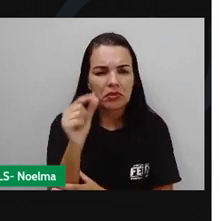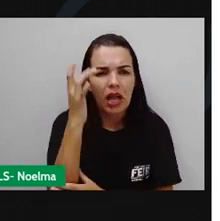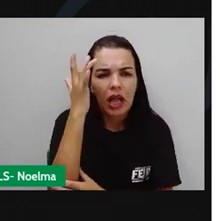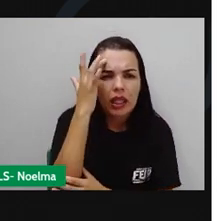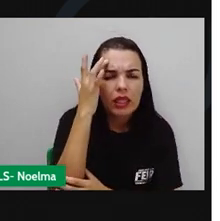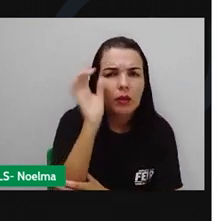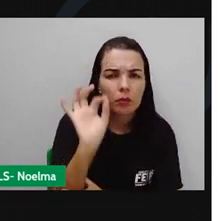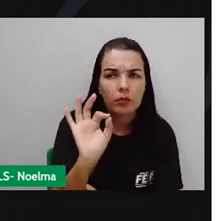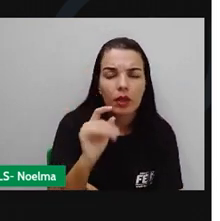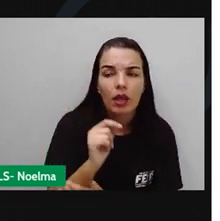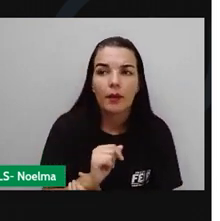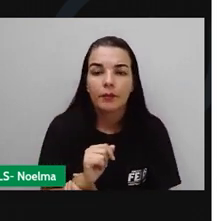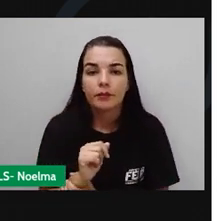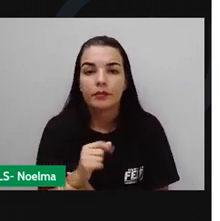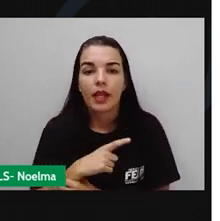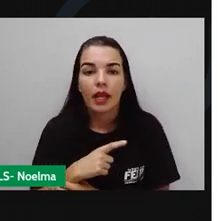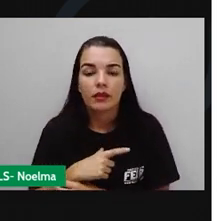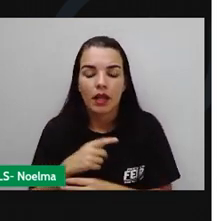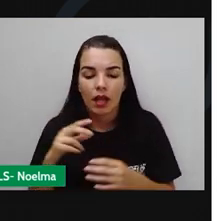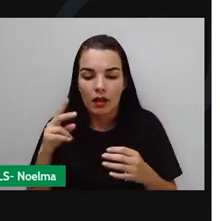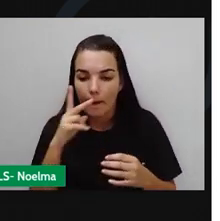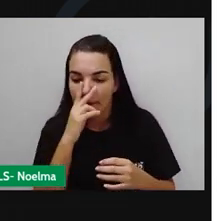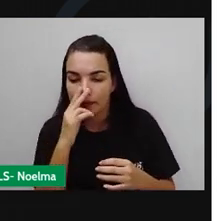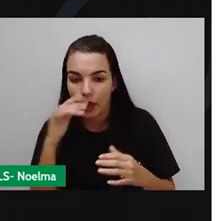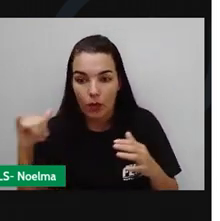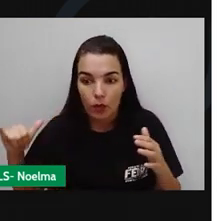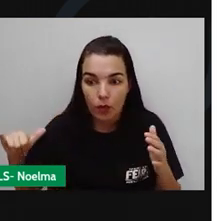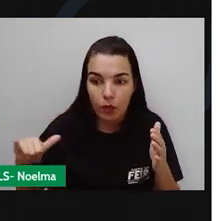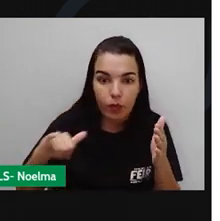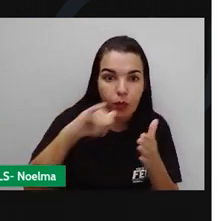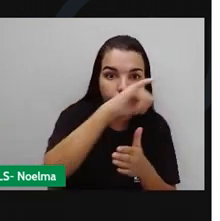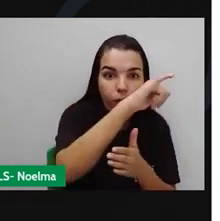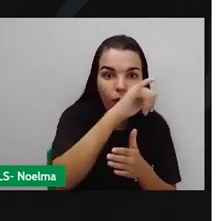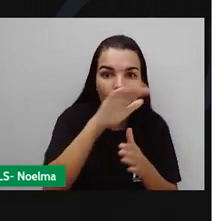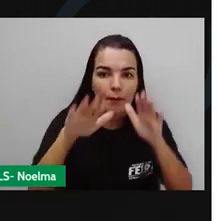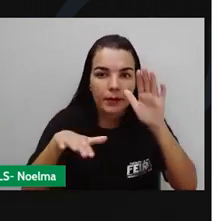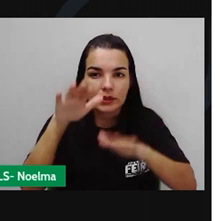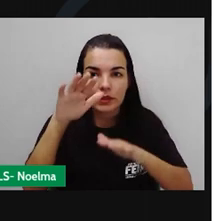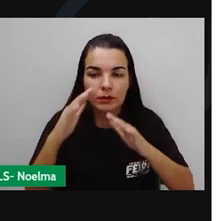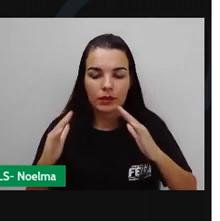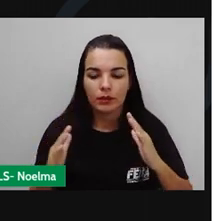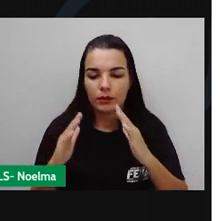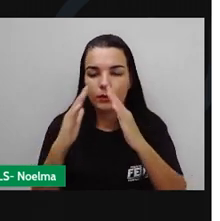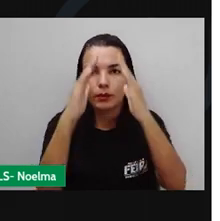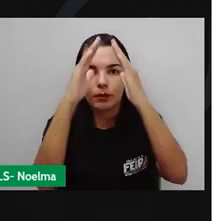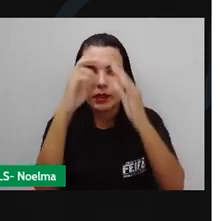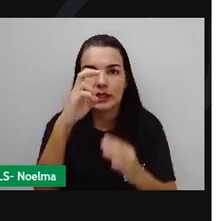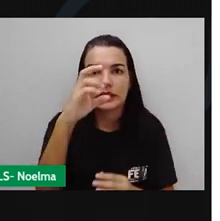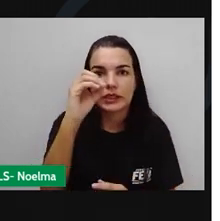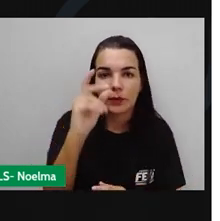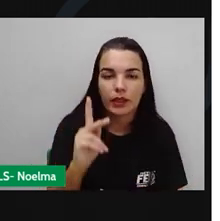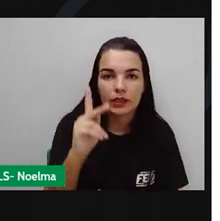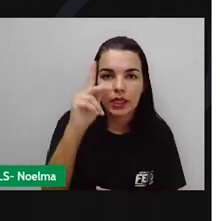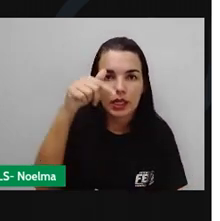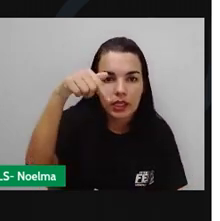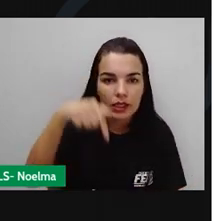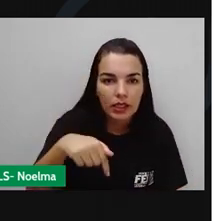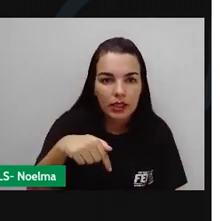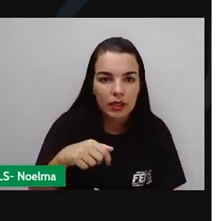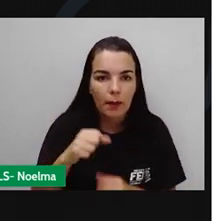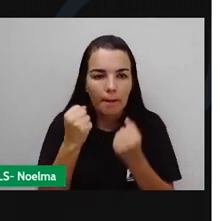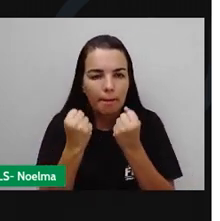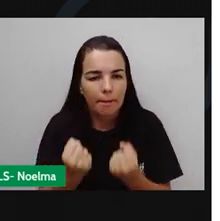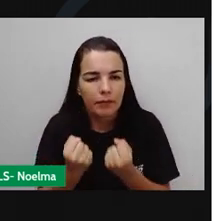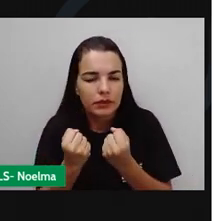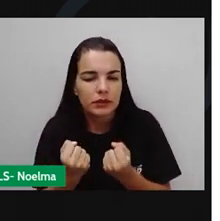pensando em massa, aceleração, velocidade de uma aeronave, um balão com cerca de 50 quilos, que é uma carga bem razoável,